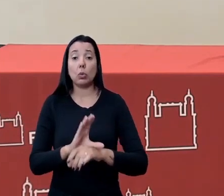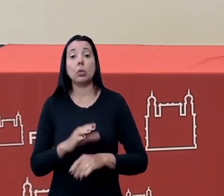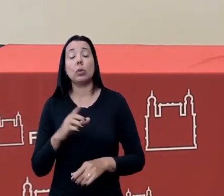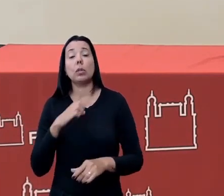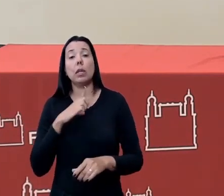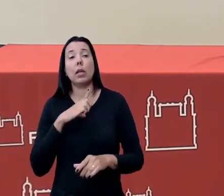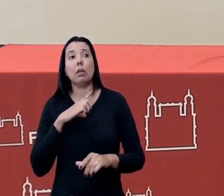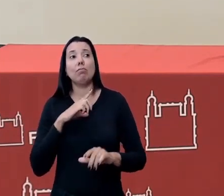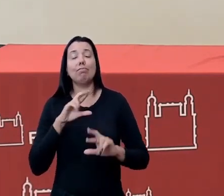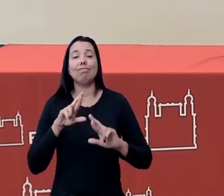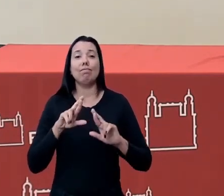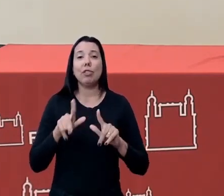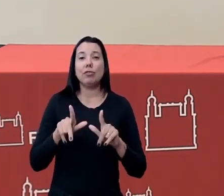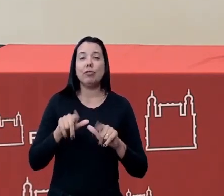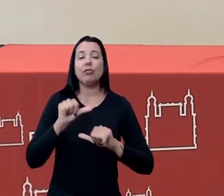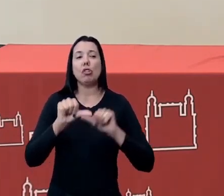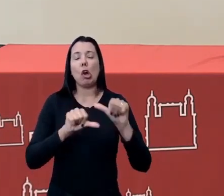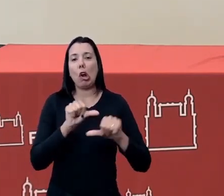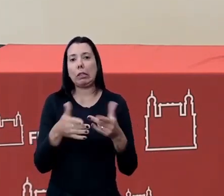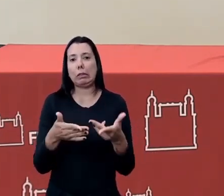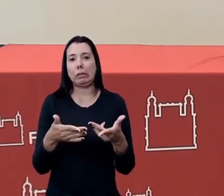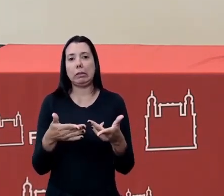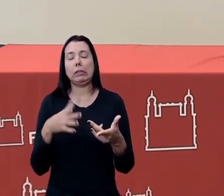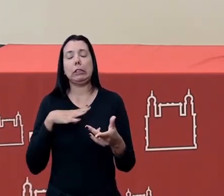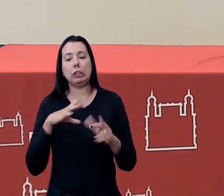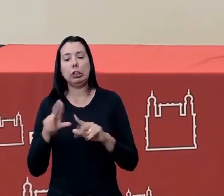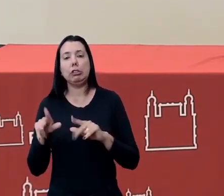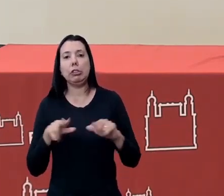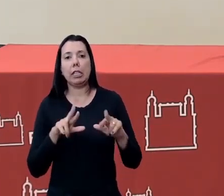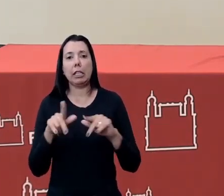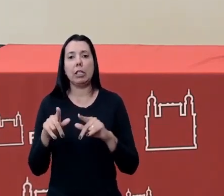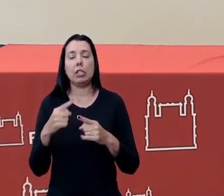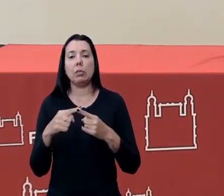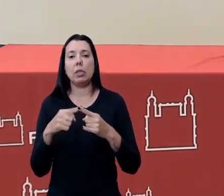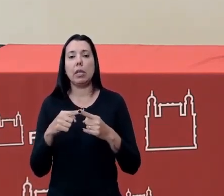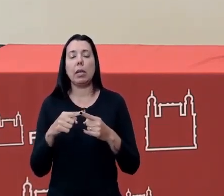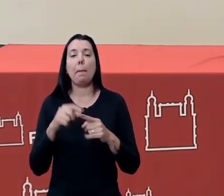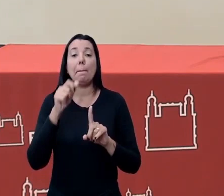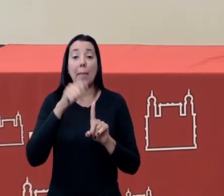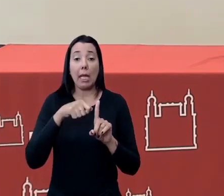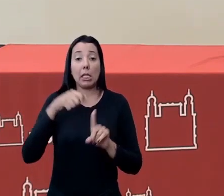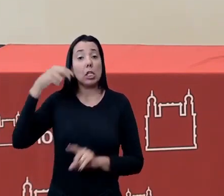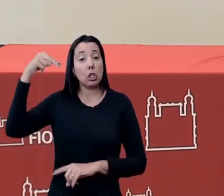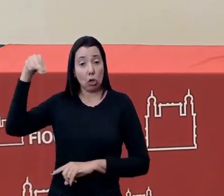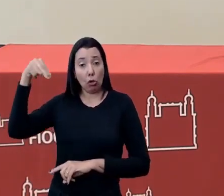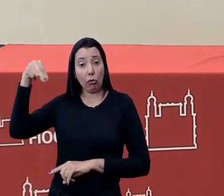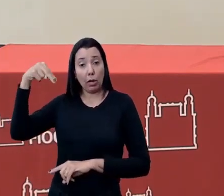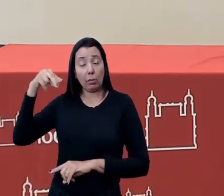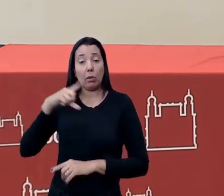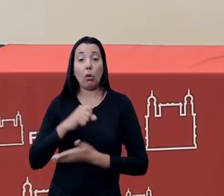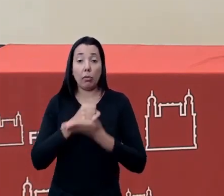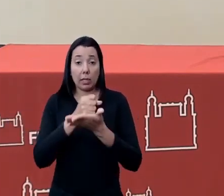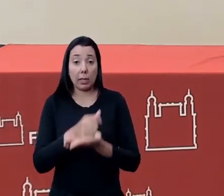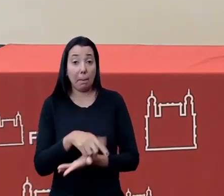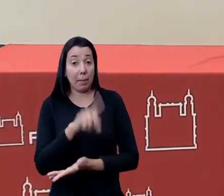gente teve uma versão dele na verdade uma versão bem diferente que foi em novembro na verdade ela foi oferecida primeiro pela Ensp